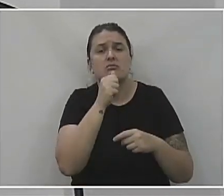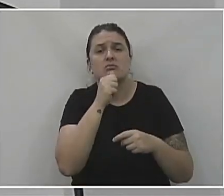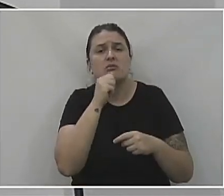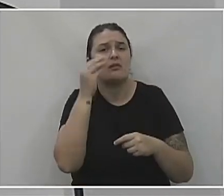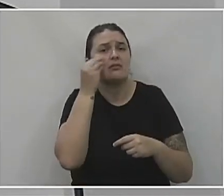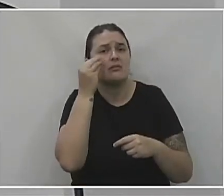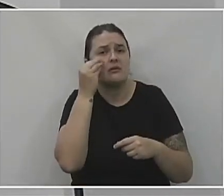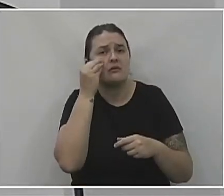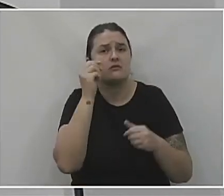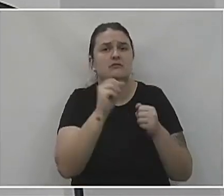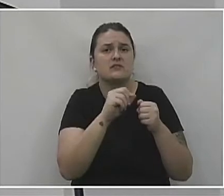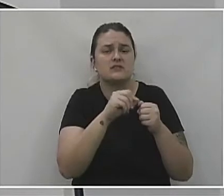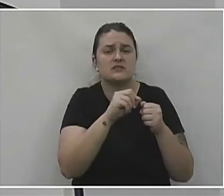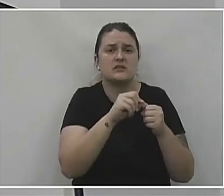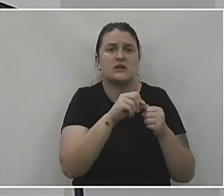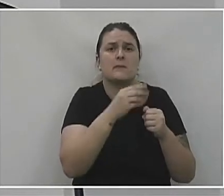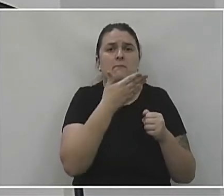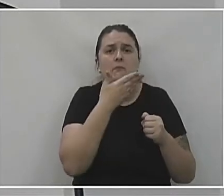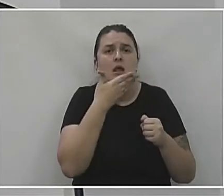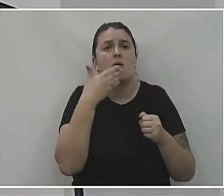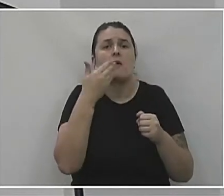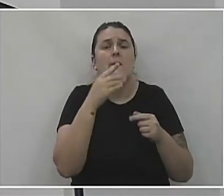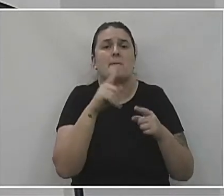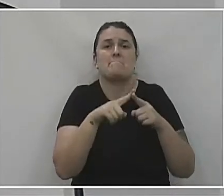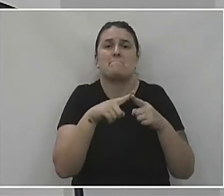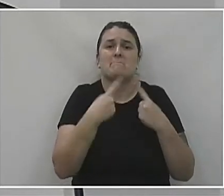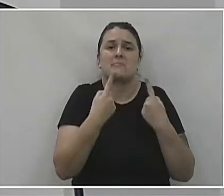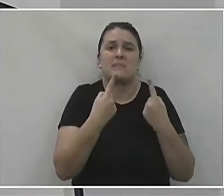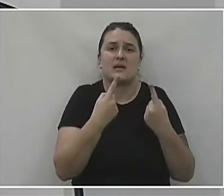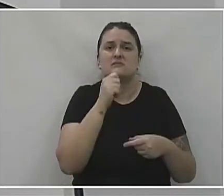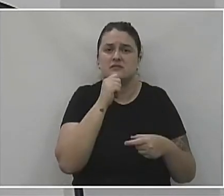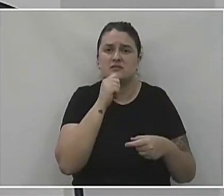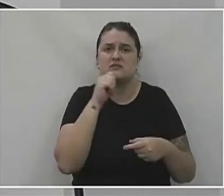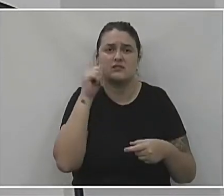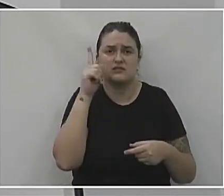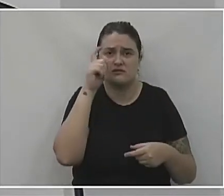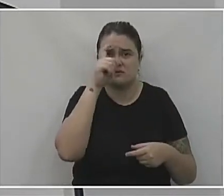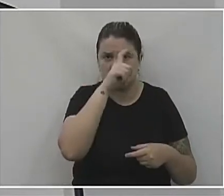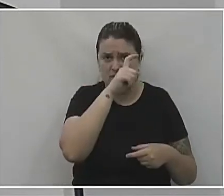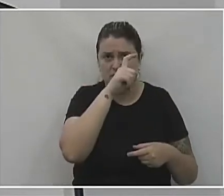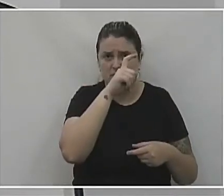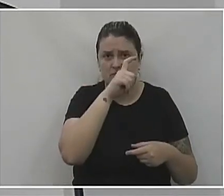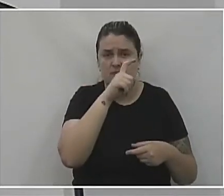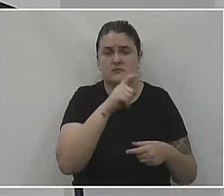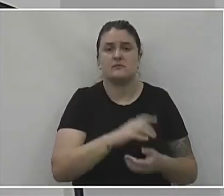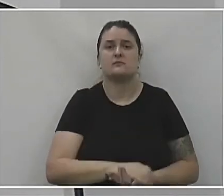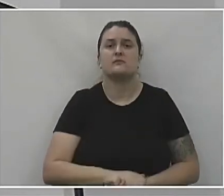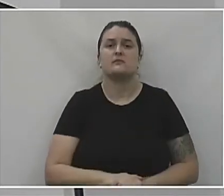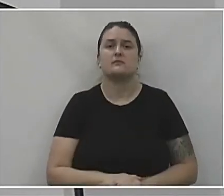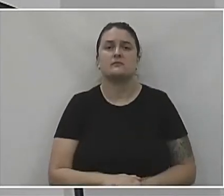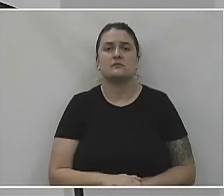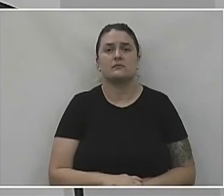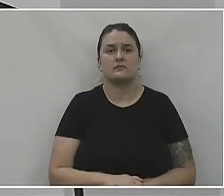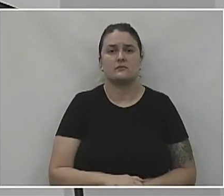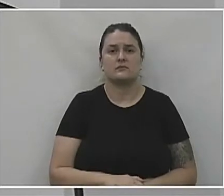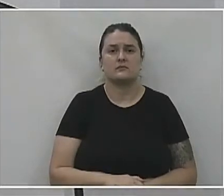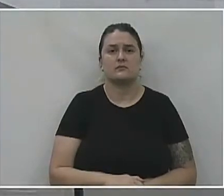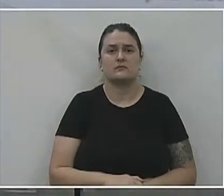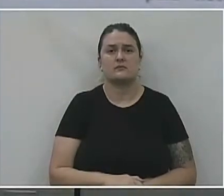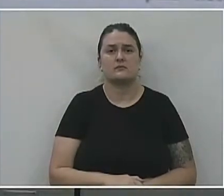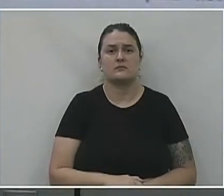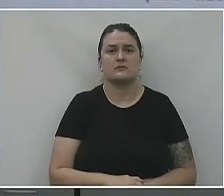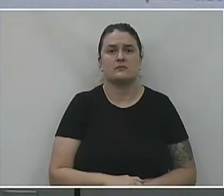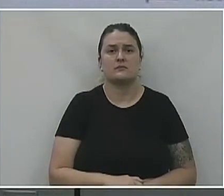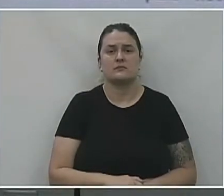médicos, estamos tentando fazer uma melhoria, mas mesmo assim está bem complicado, está bem escassa ainda essa mão de obra.